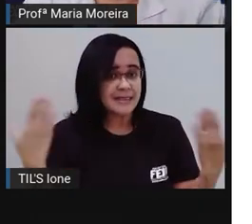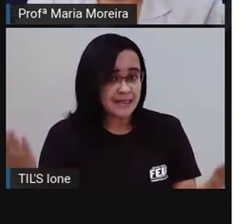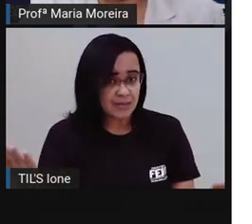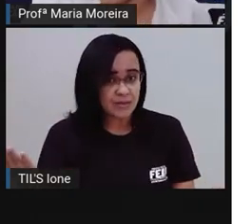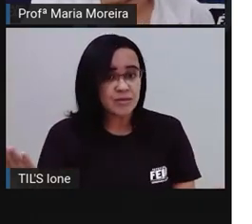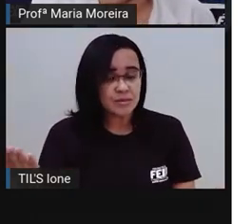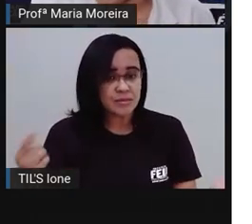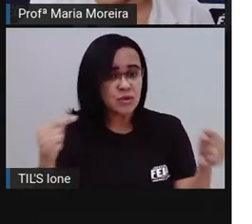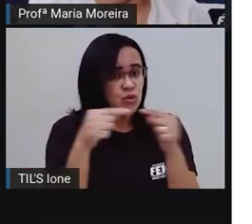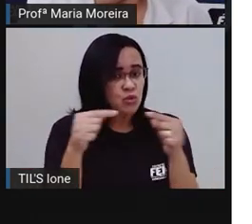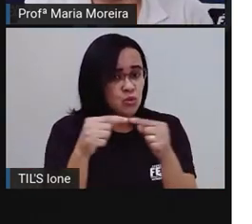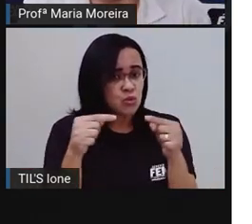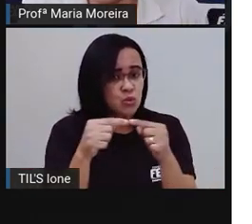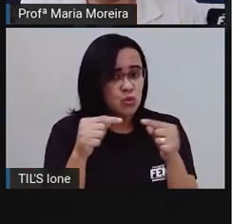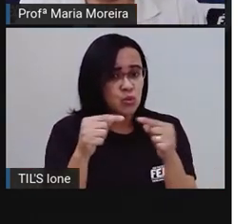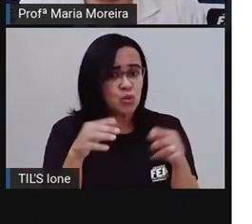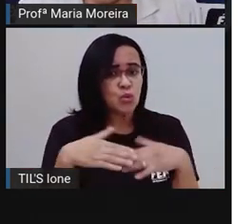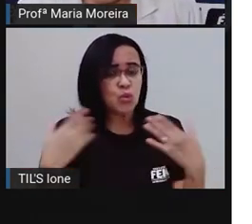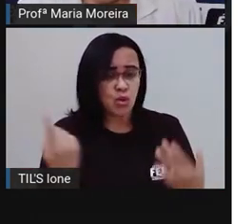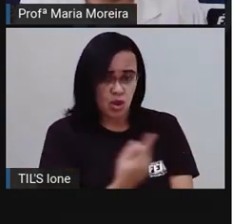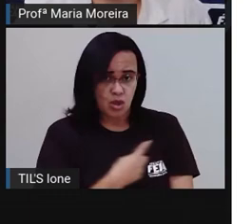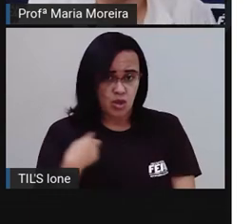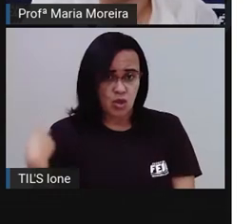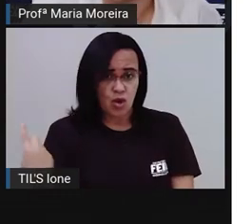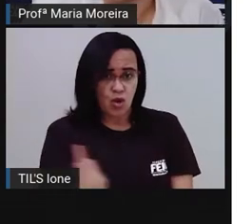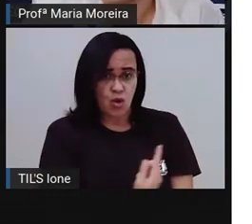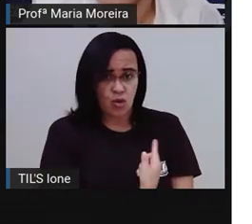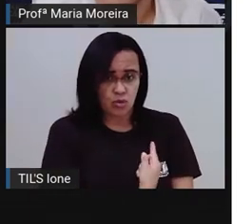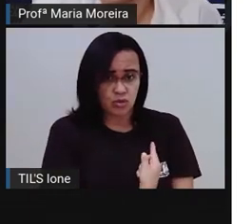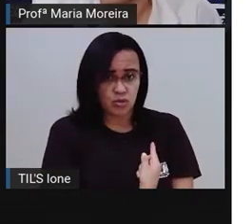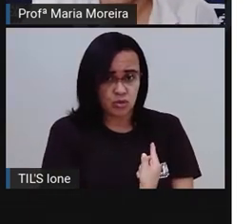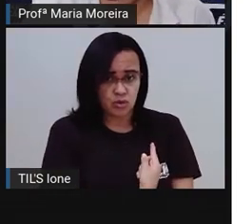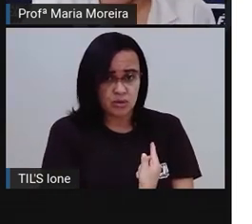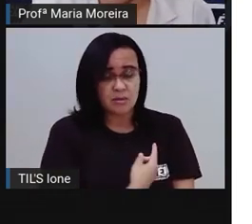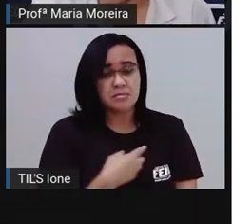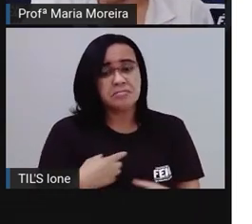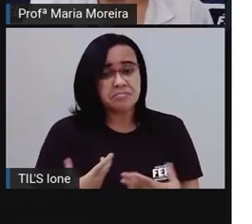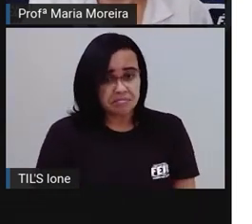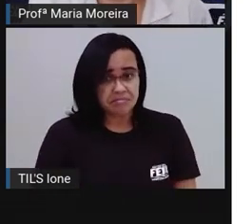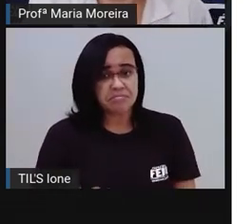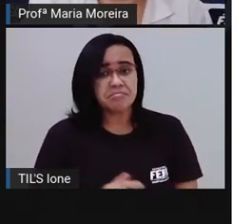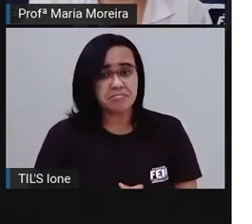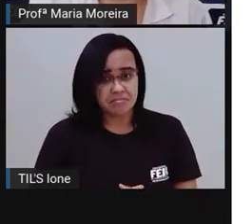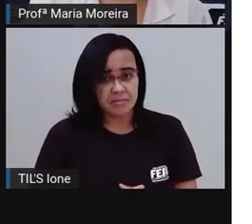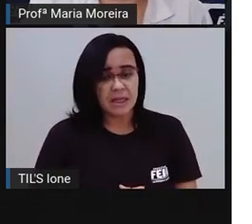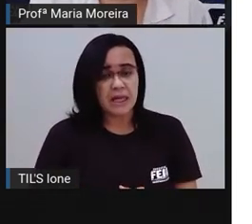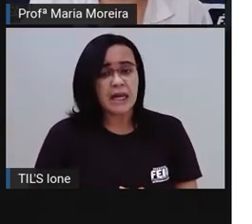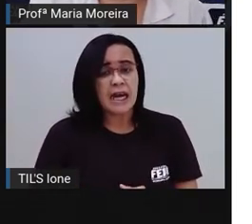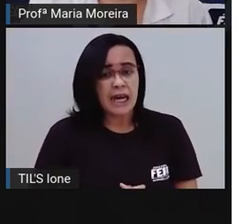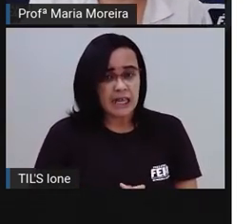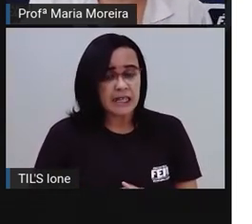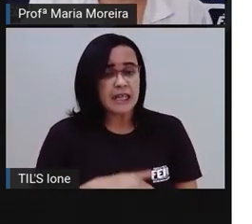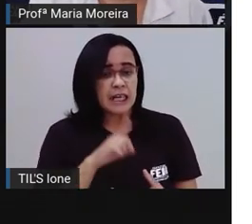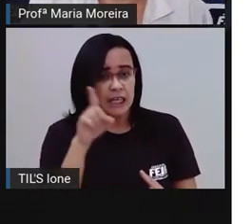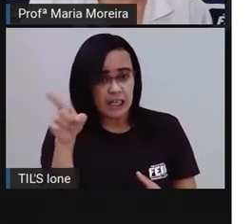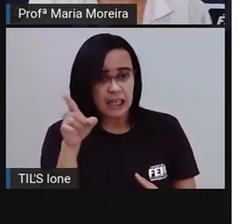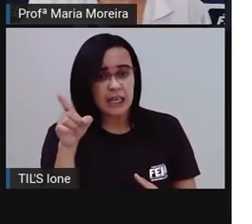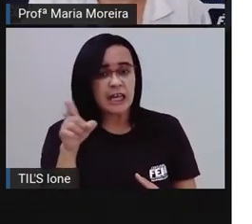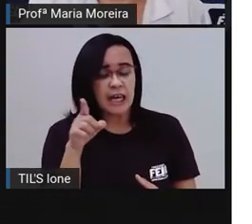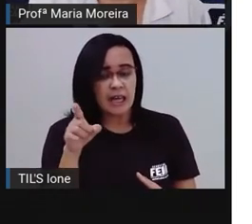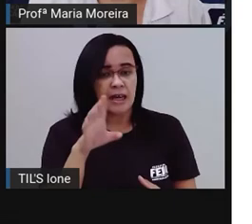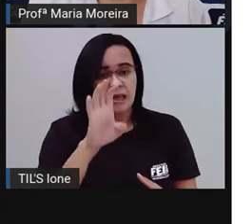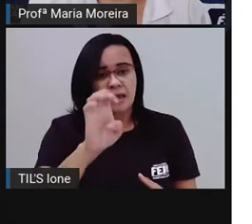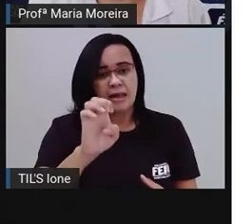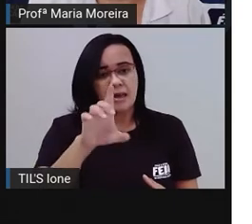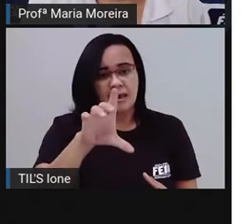eles foram. Nós foi ou nós fomos para o shopping. Então, aqui é quem? Ele. Pelo